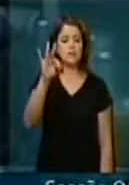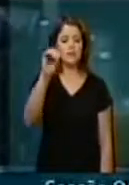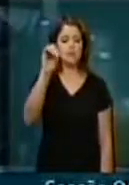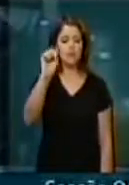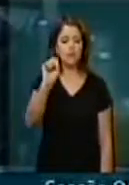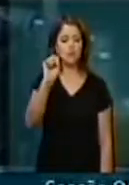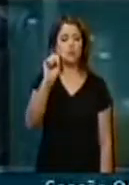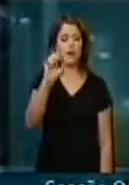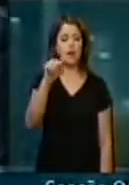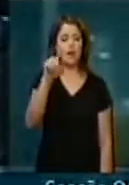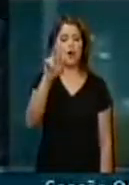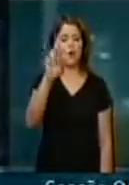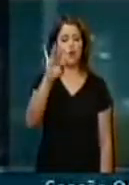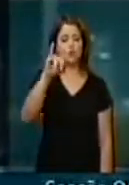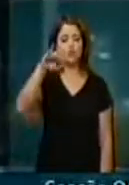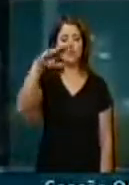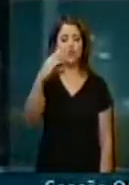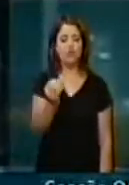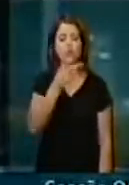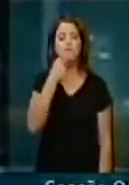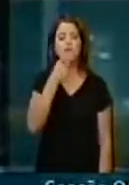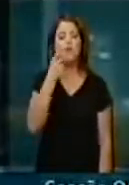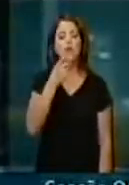Bem, Santa Catarina.